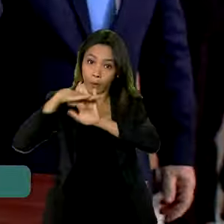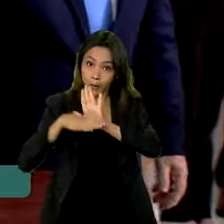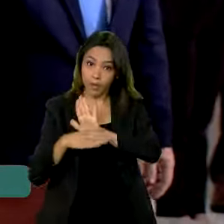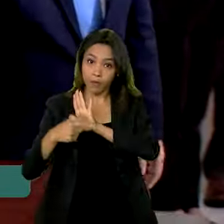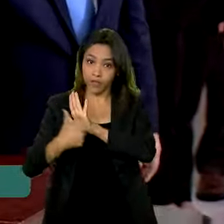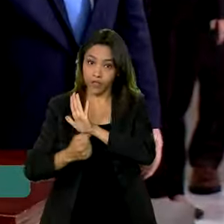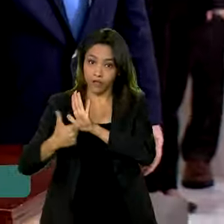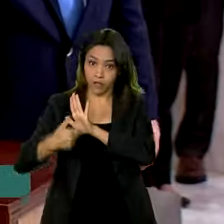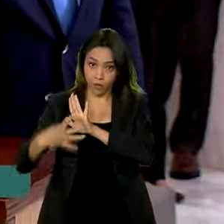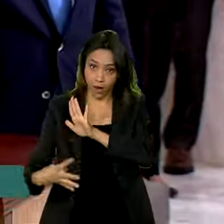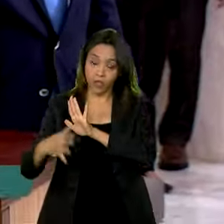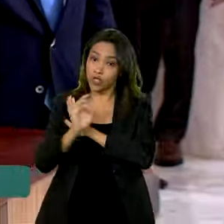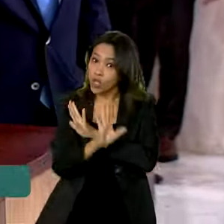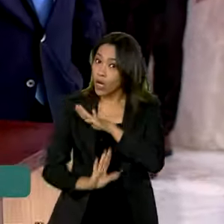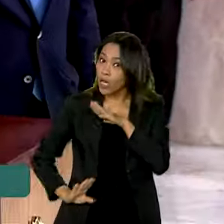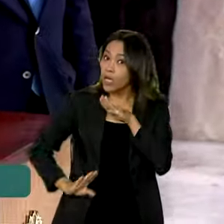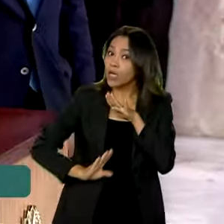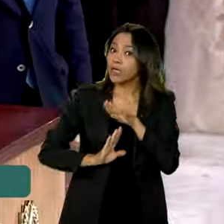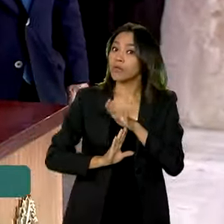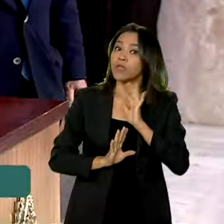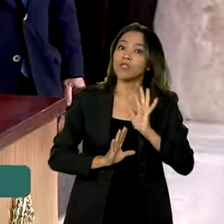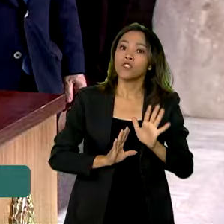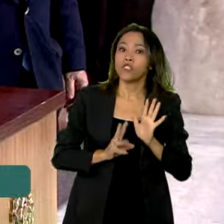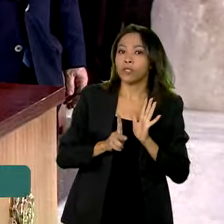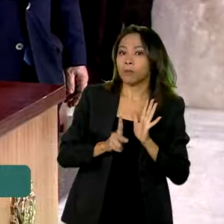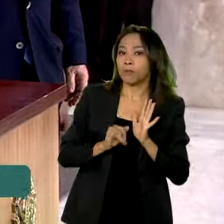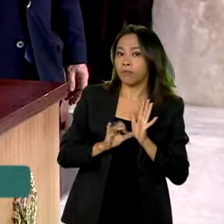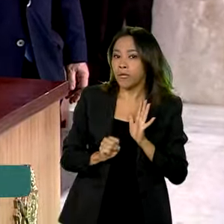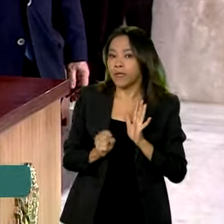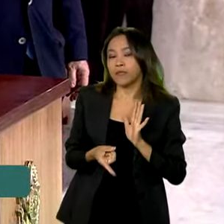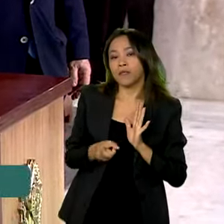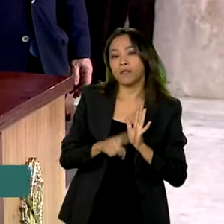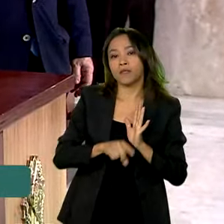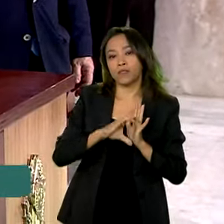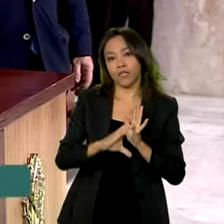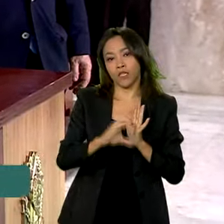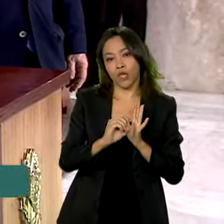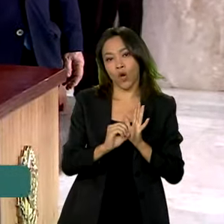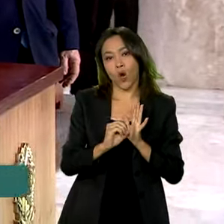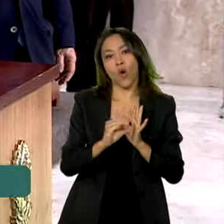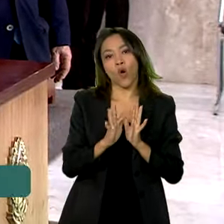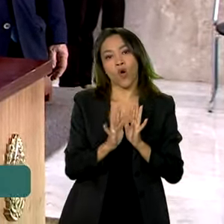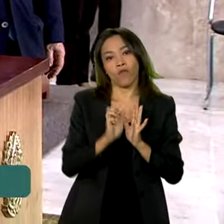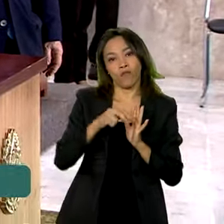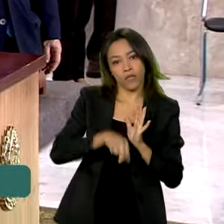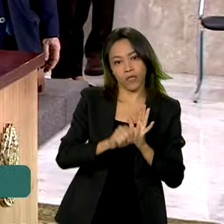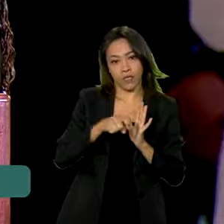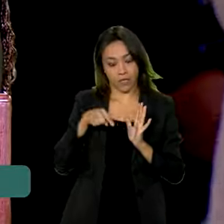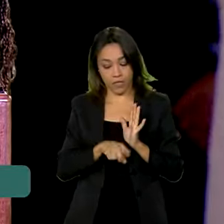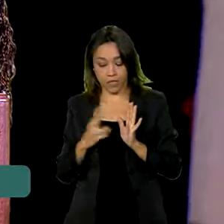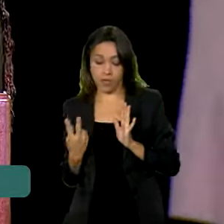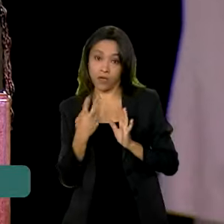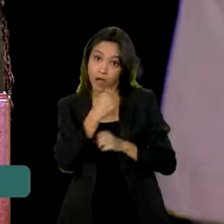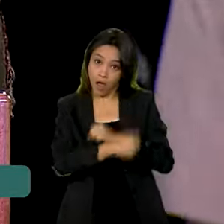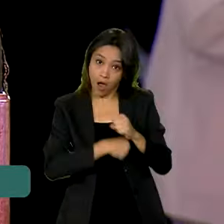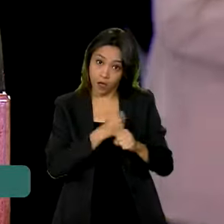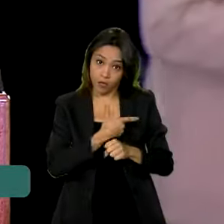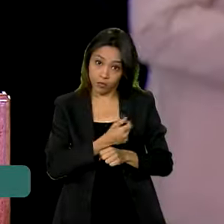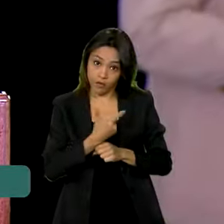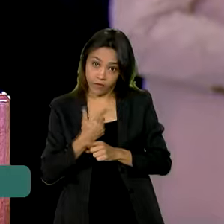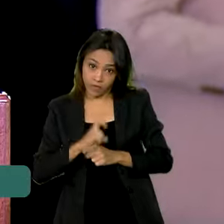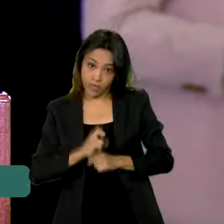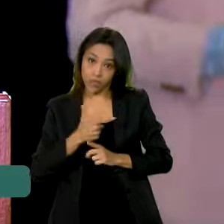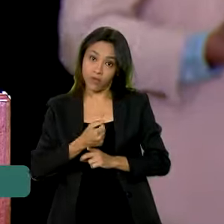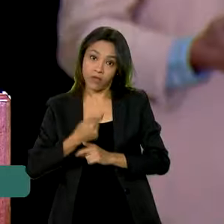ficando restritos à redução do PIS e COFINS em 2025 e 2026. São milhões de pessoas que